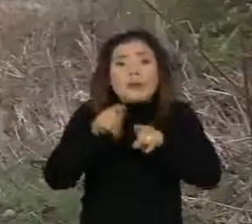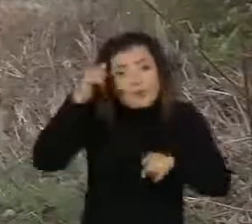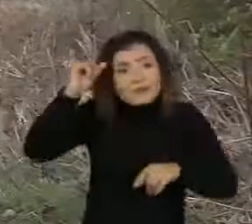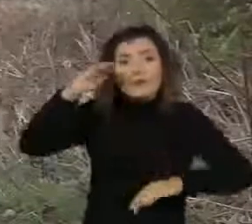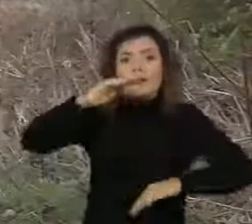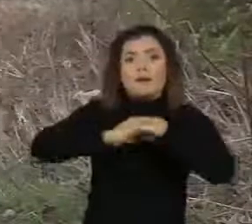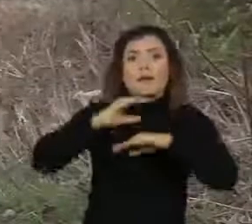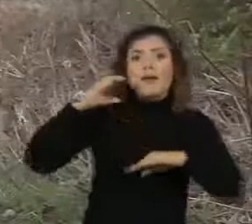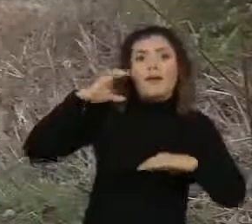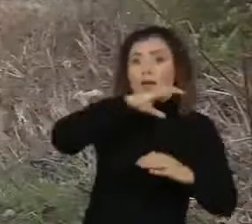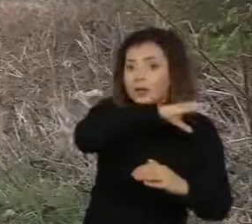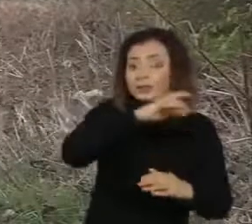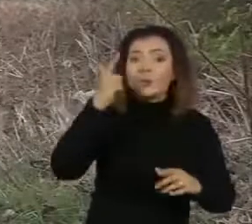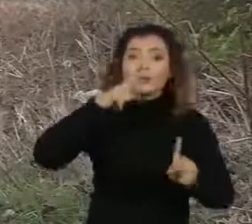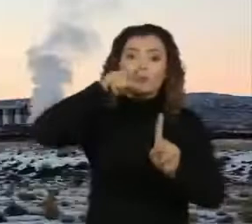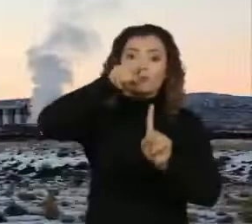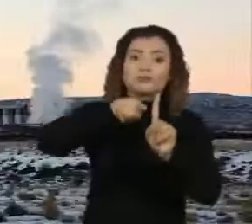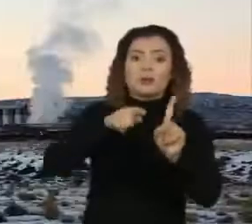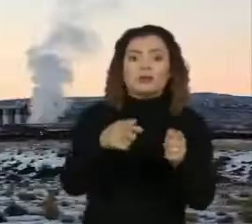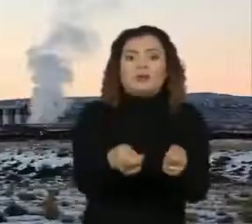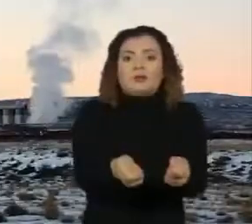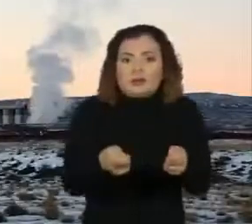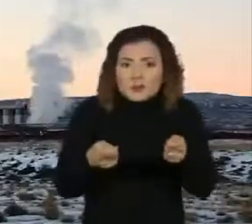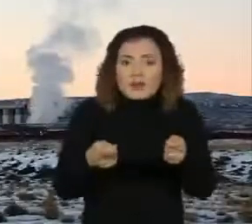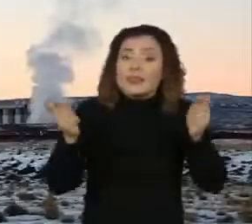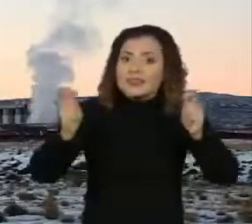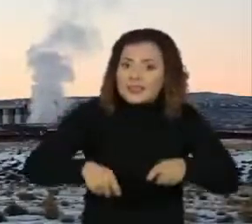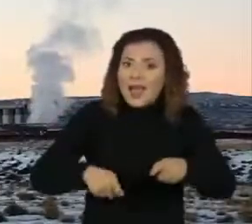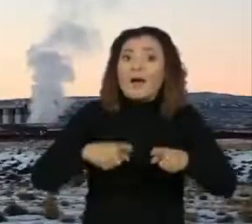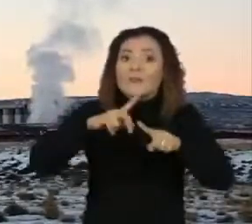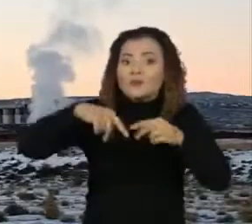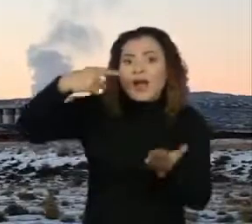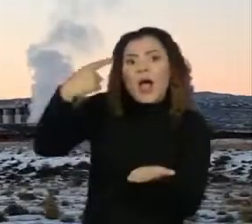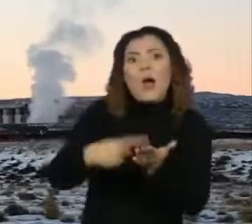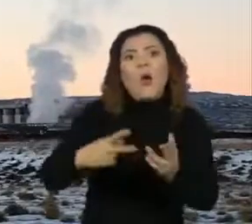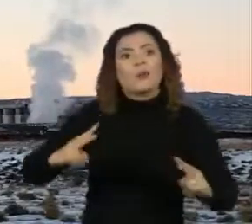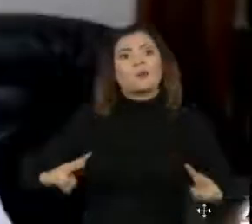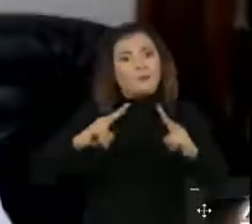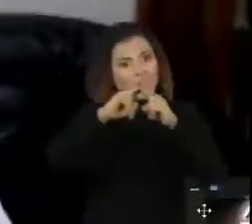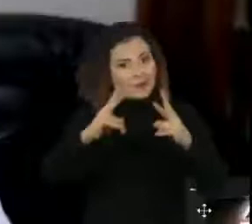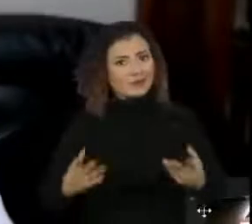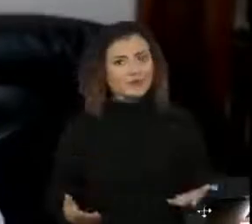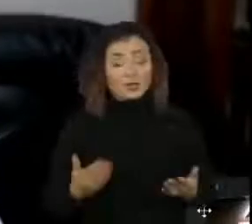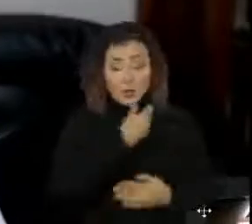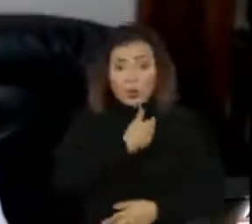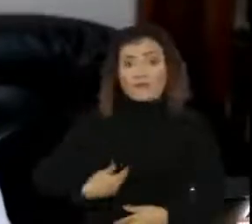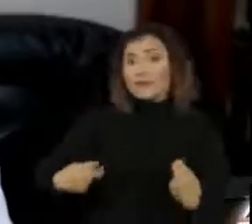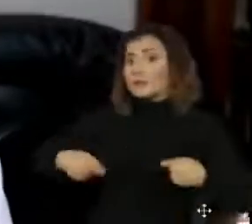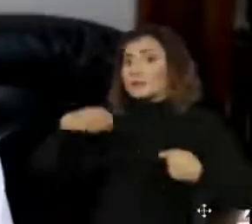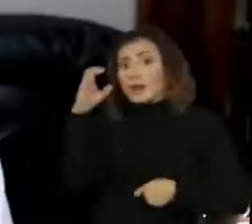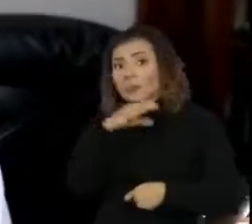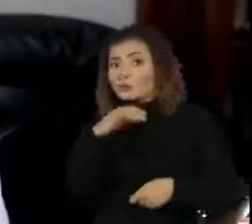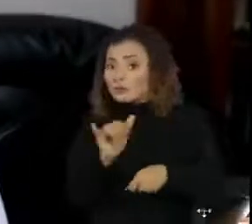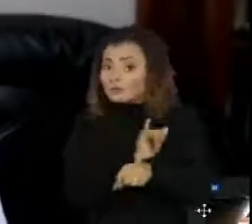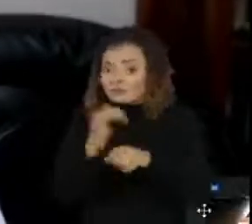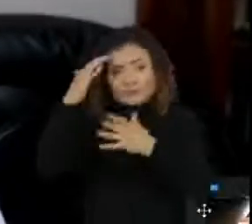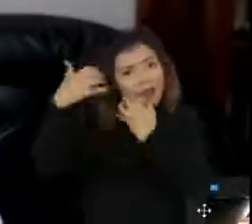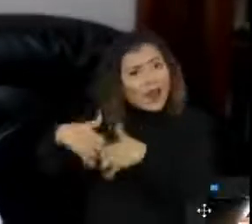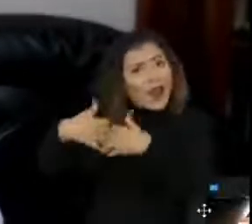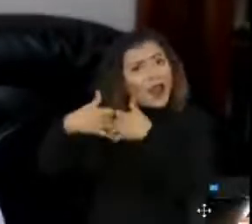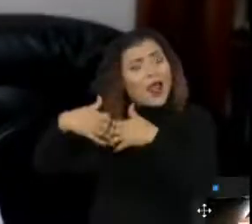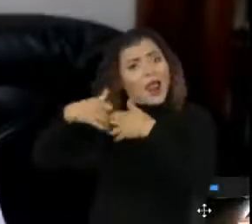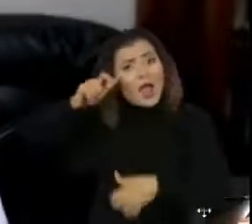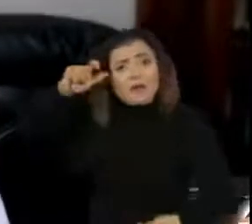global em cerca de 1,5 grau, como sugeriu o Acordo de Paris. Os governos precisam começar a pensar mais nos